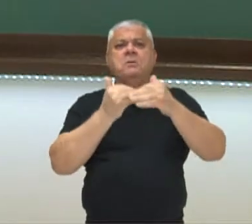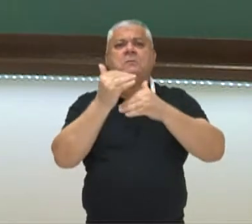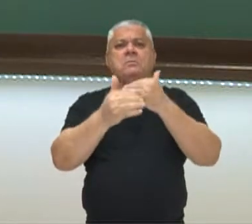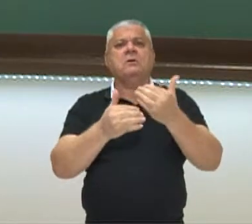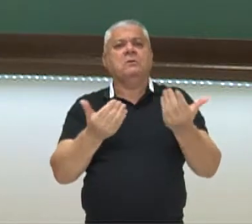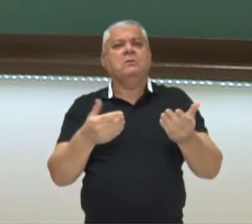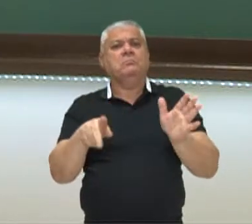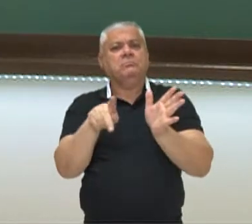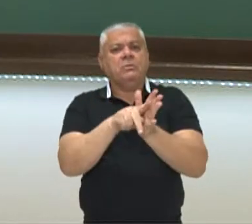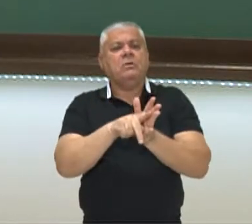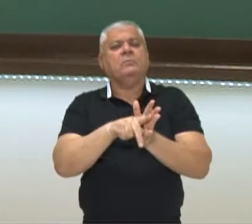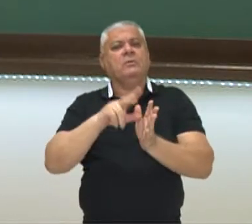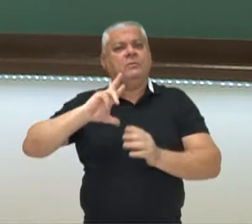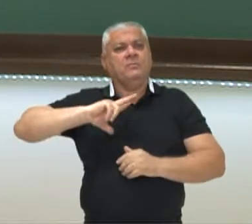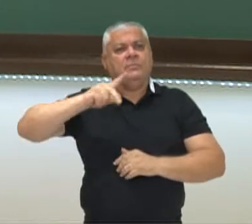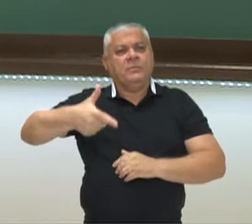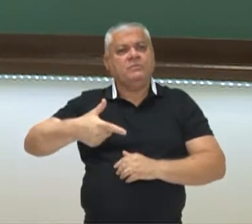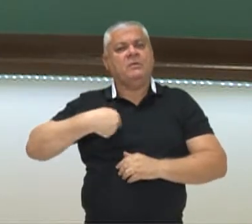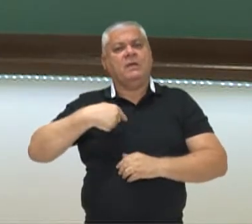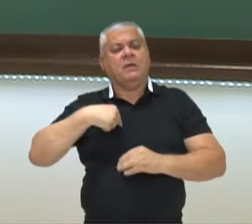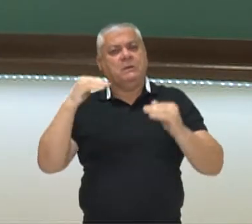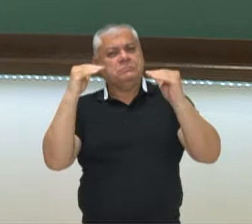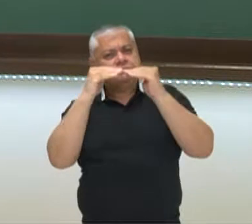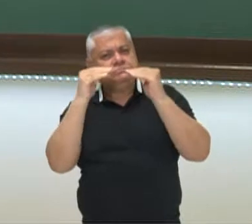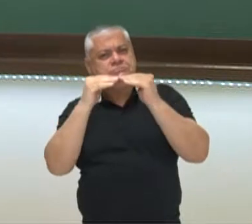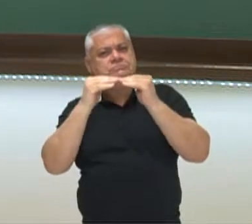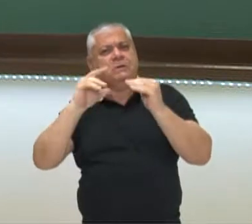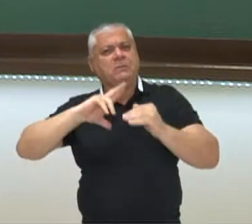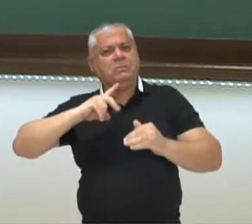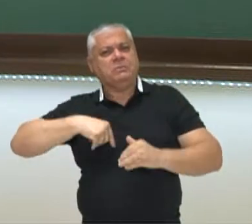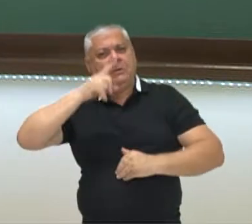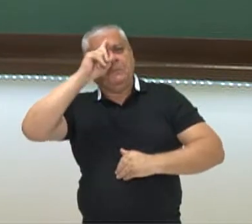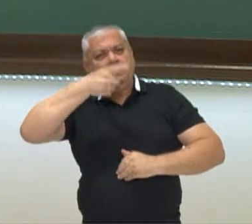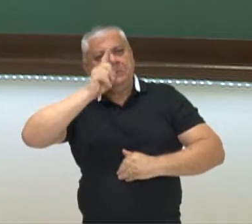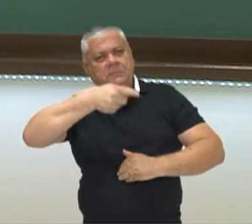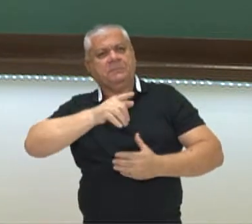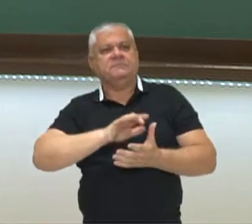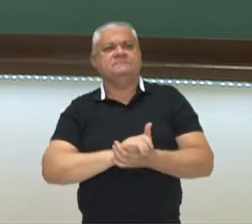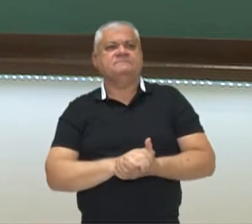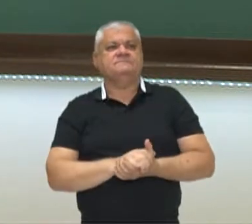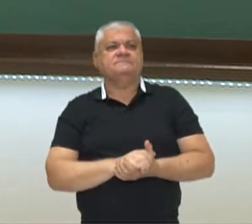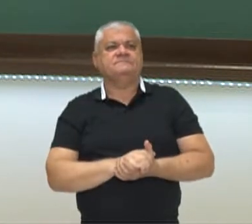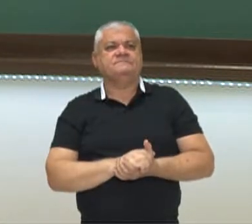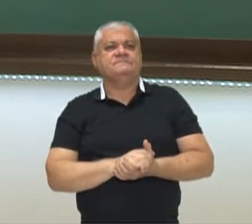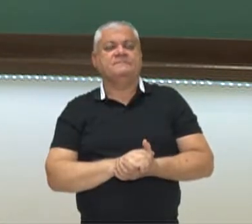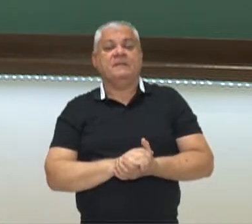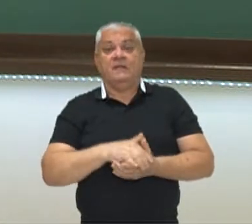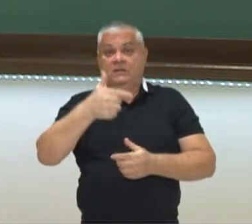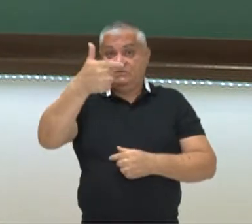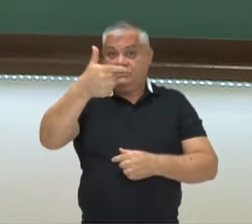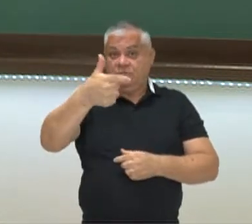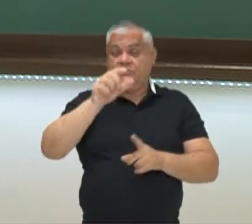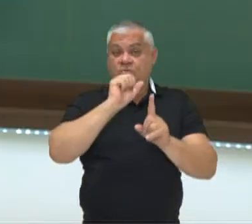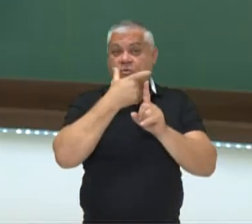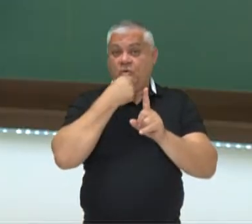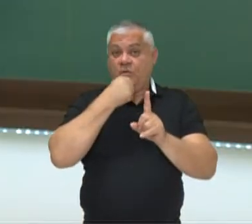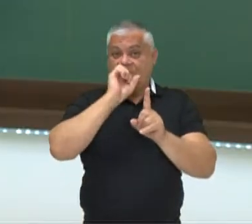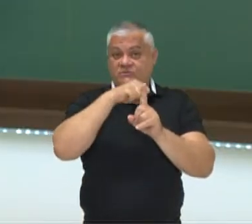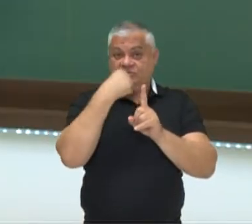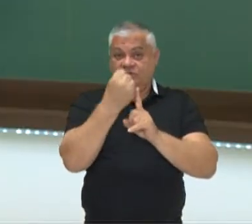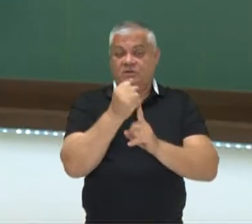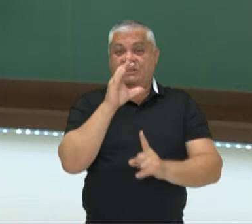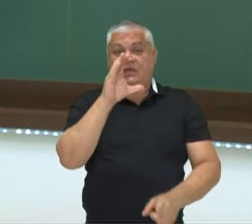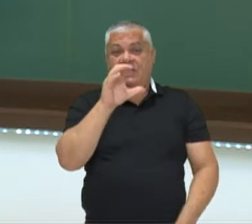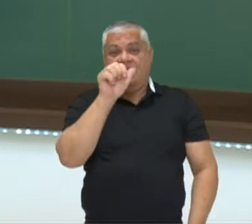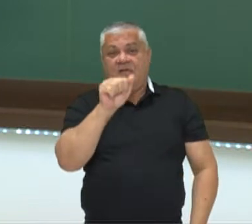qua non do estado português, nessas ideias de estamento burocrático e patrimonial. E ainda, relacionados a essas ideias